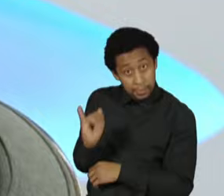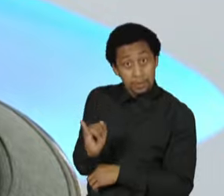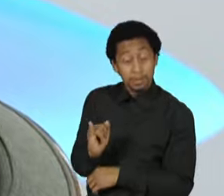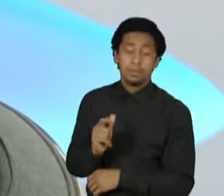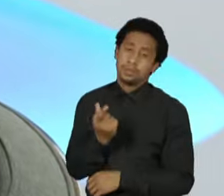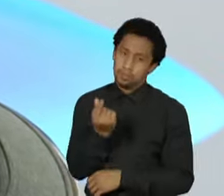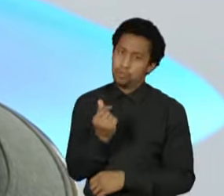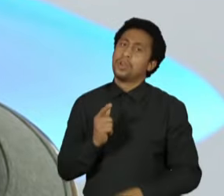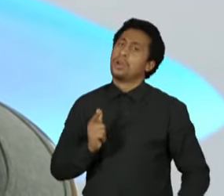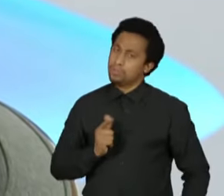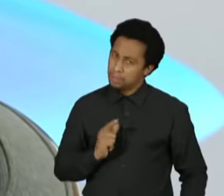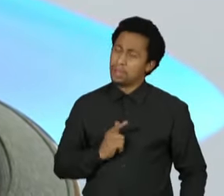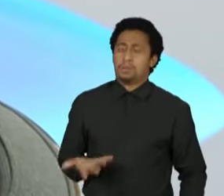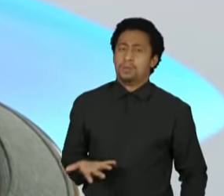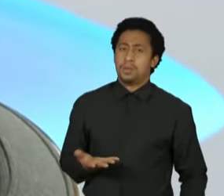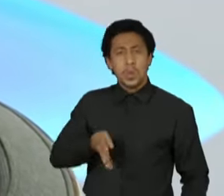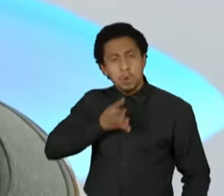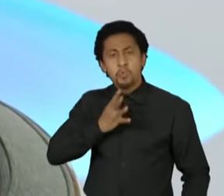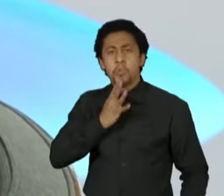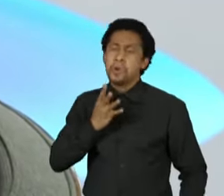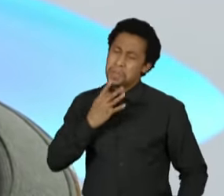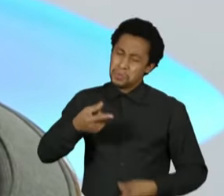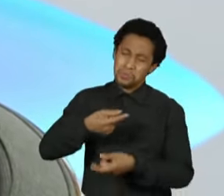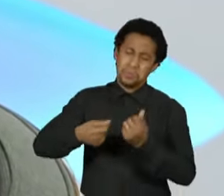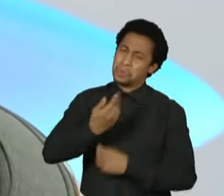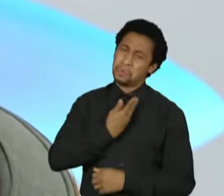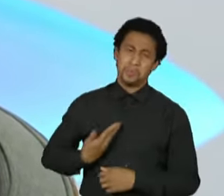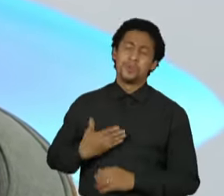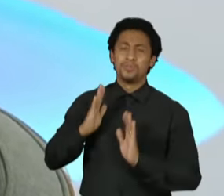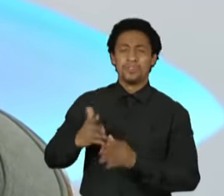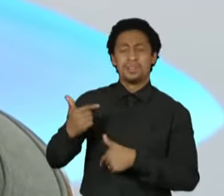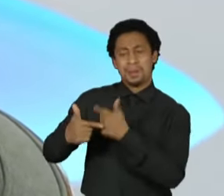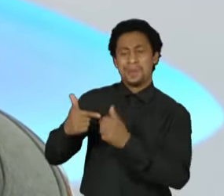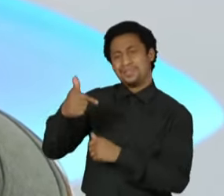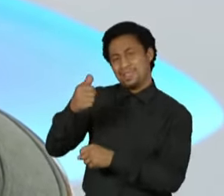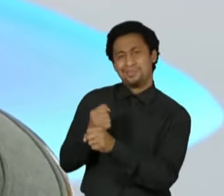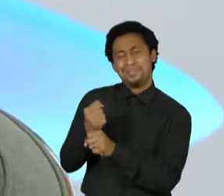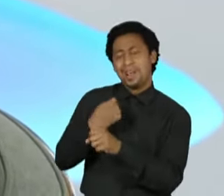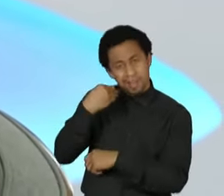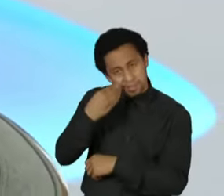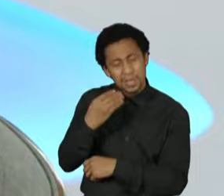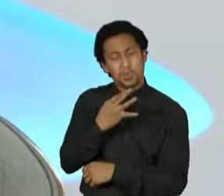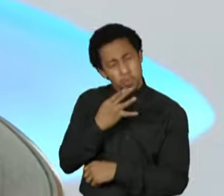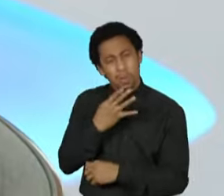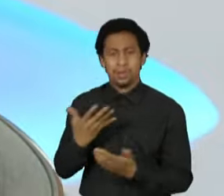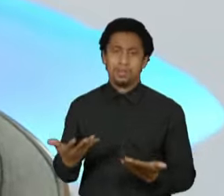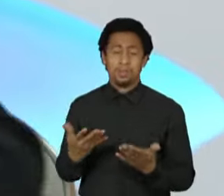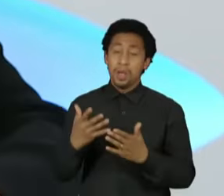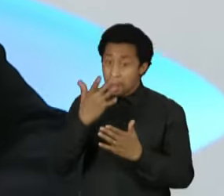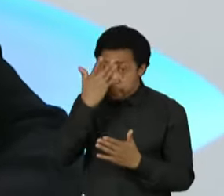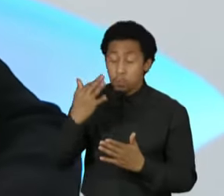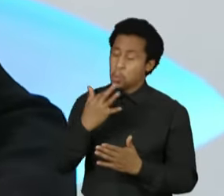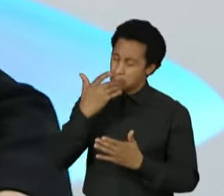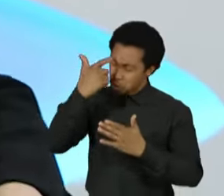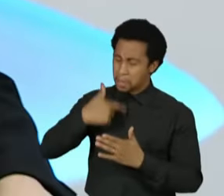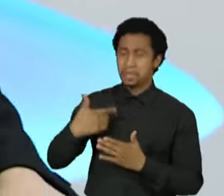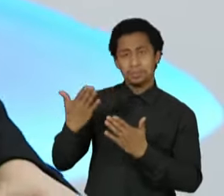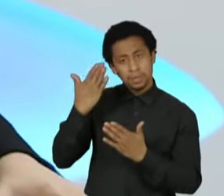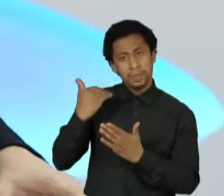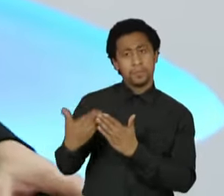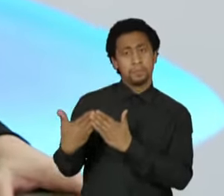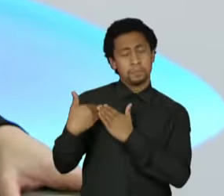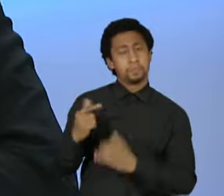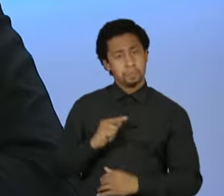Eu conheço de máquina pública, eu conheço de orçamento, eu já estou lá há sete anos para dizer e as pessoas sabem que eu tenho responsabilidade com esse assunto.